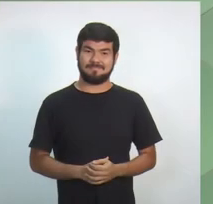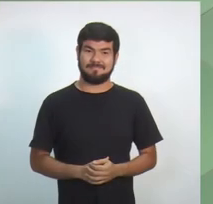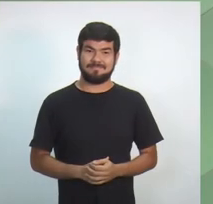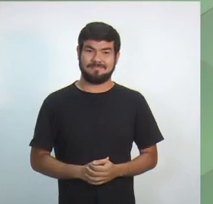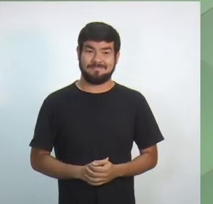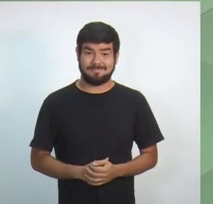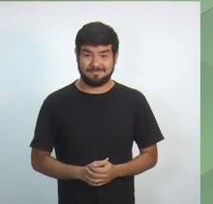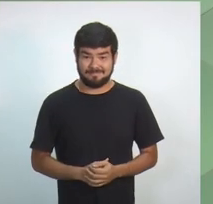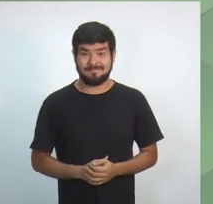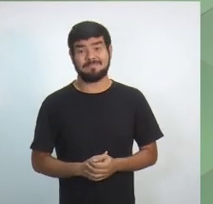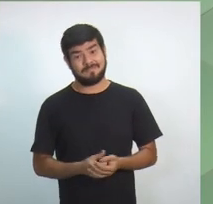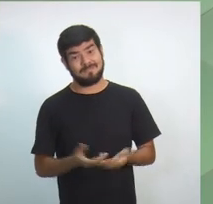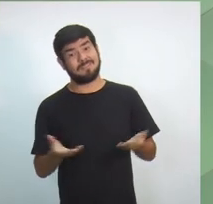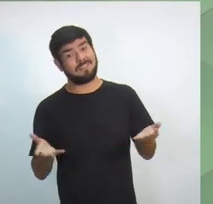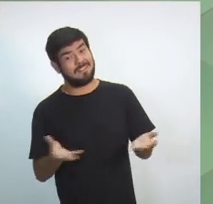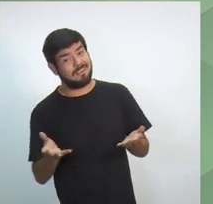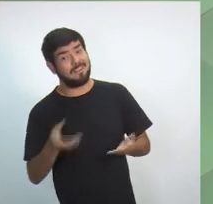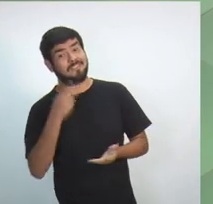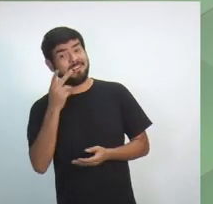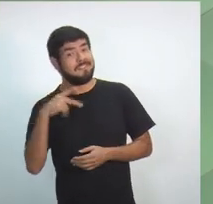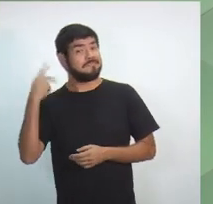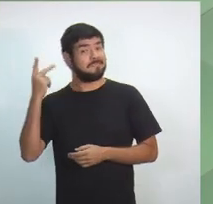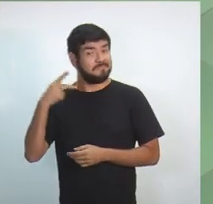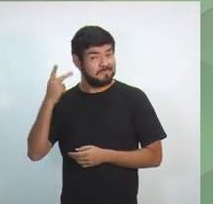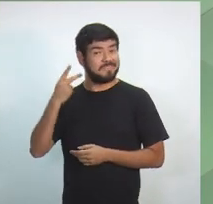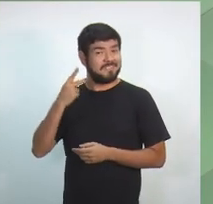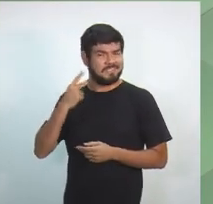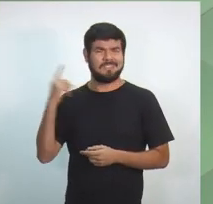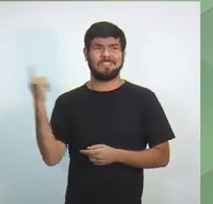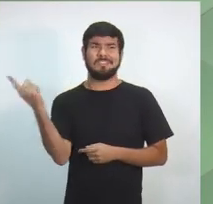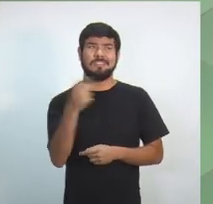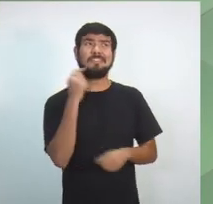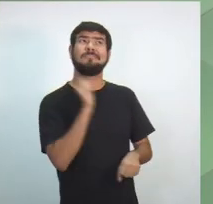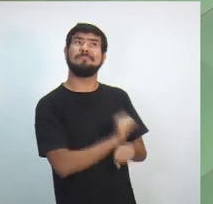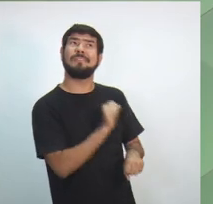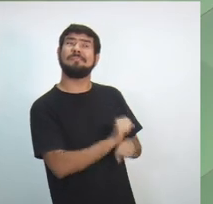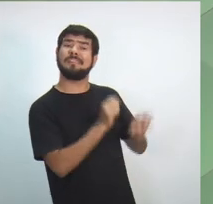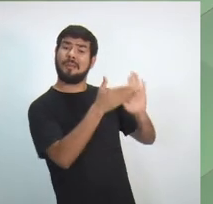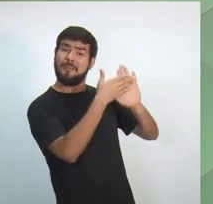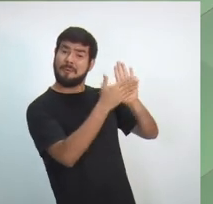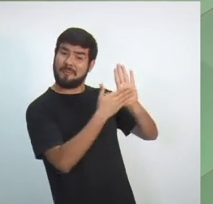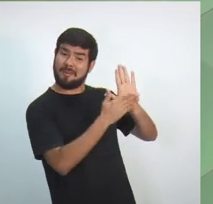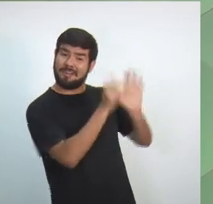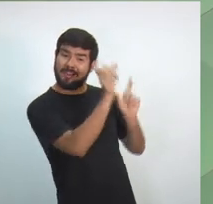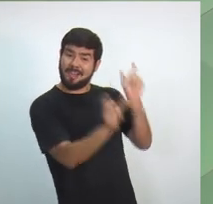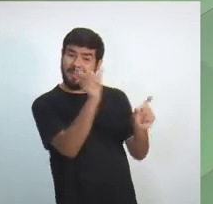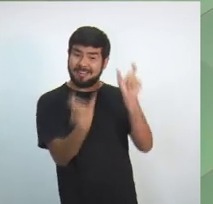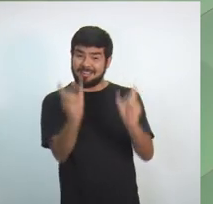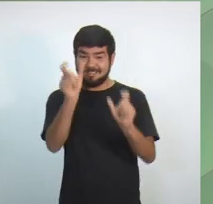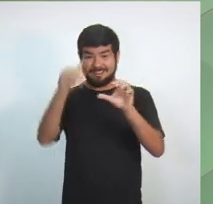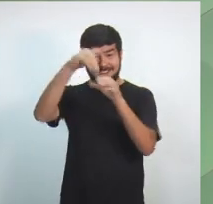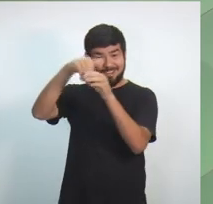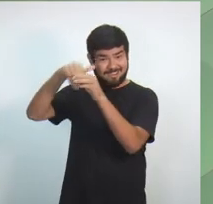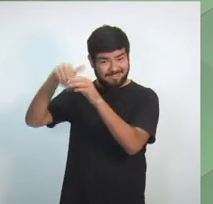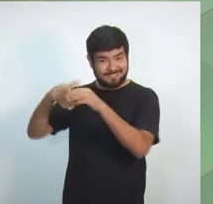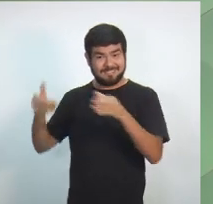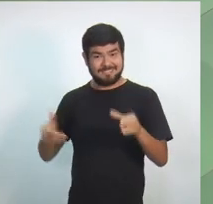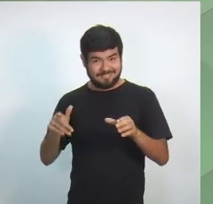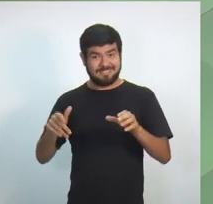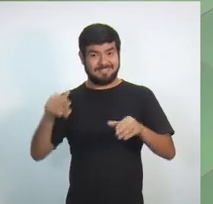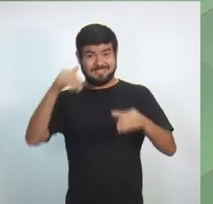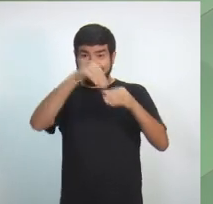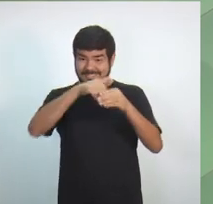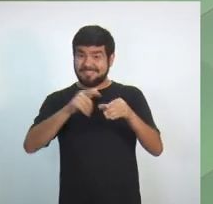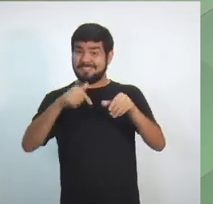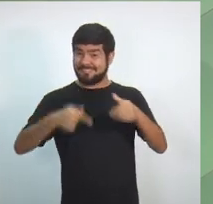É isso aí, vamos falar de política. Todos nós estamos aguardando todas as propostas dos candidatos a governo do Estado nas eleições deste ano.